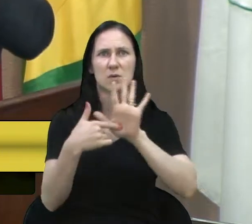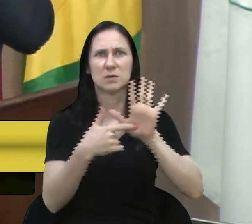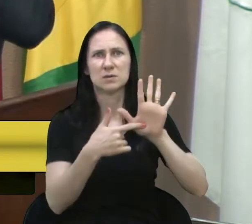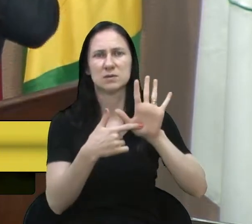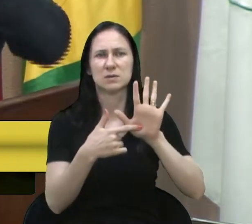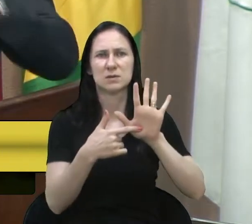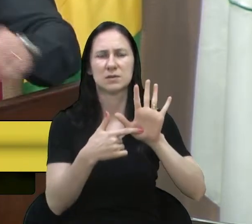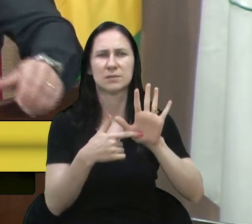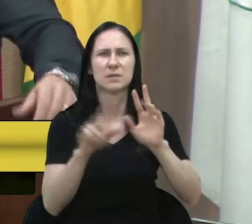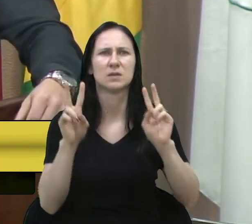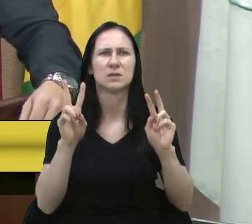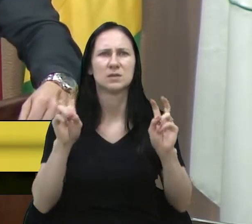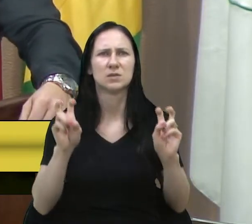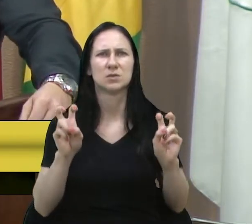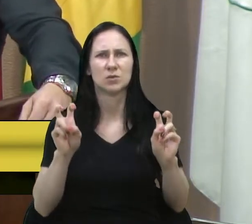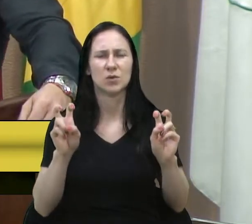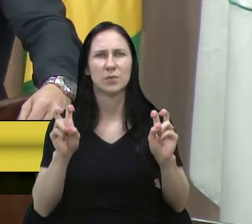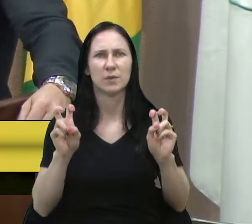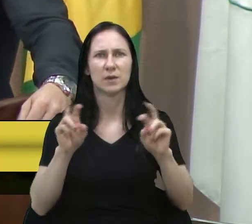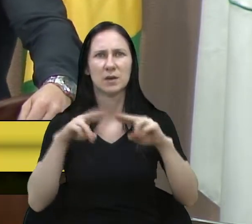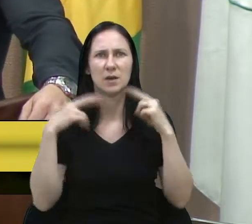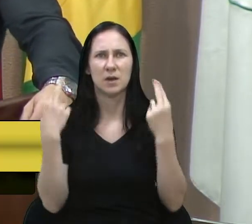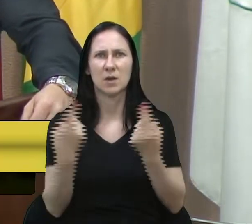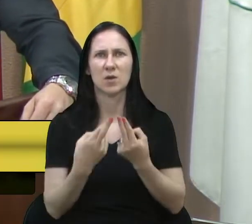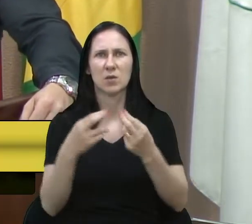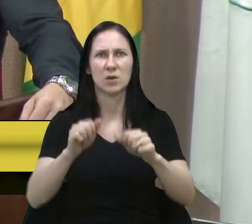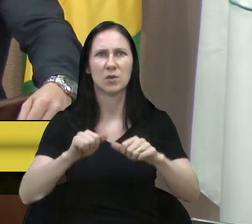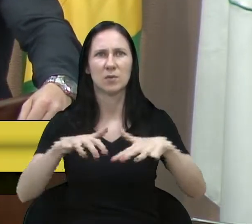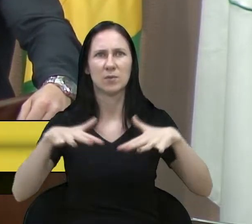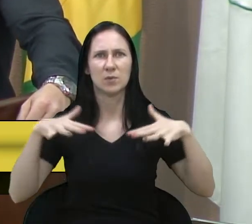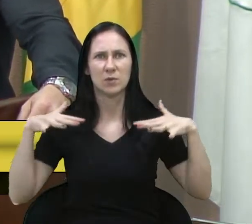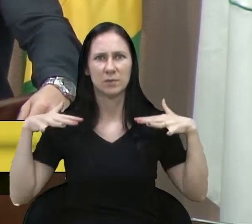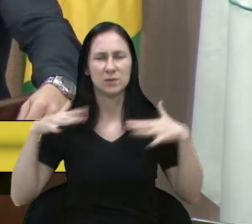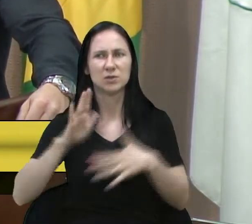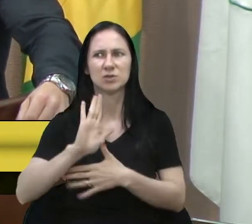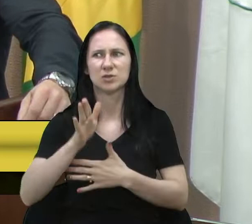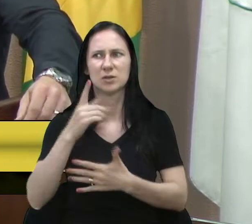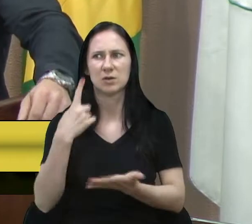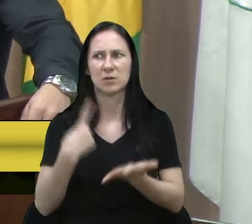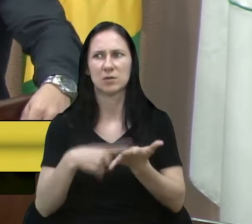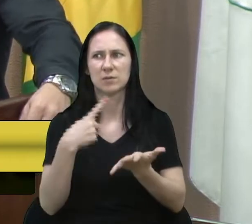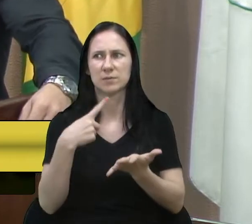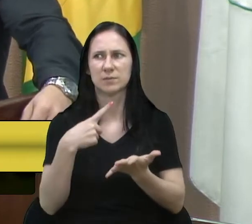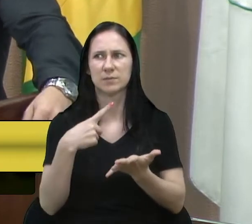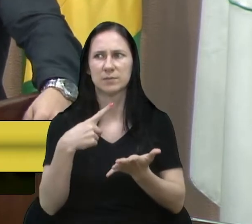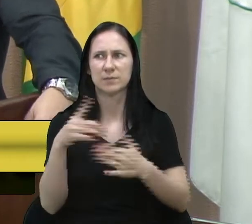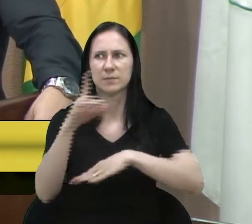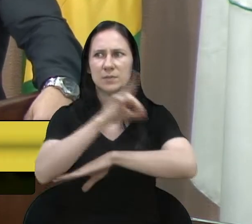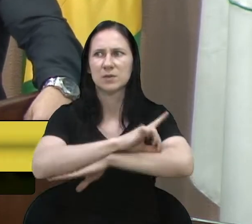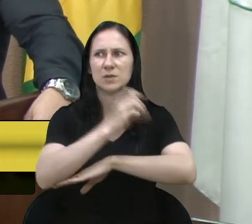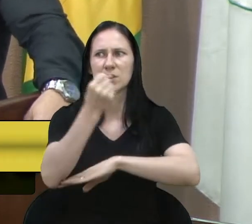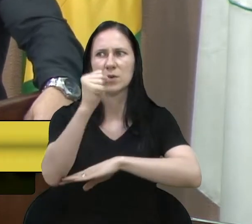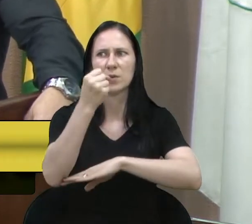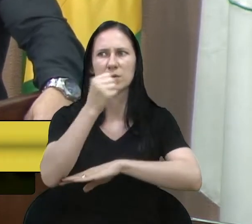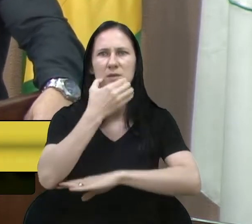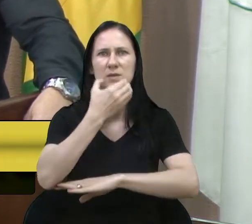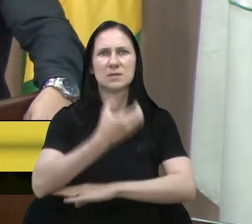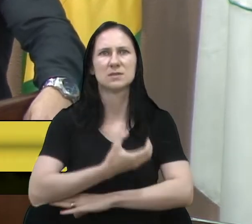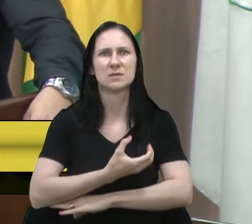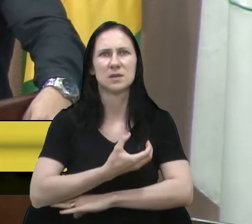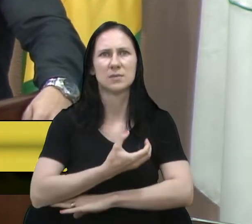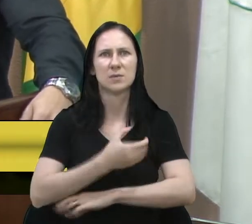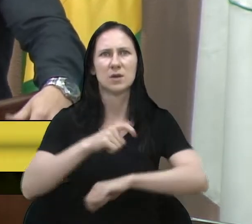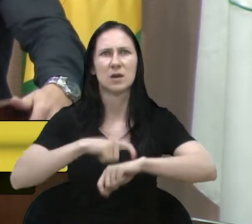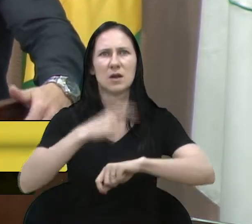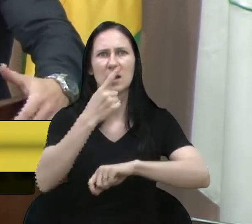que é sobre audiência pública, já agendada e marcada para dia 8 de dezembro, às